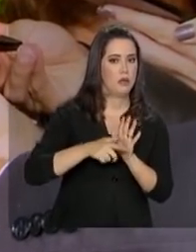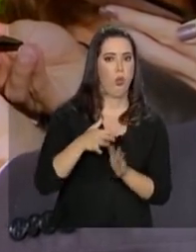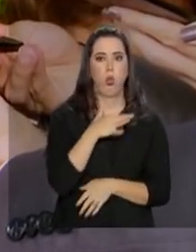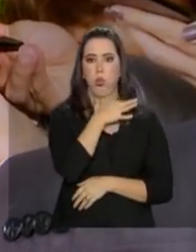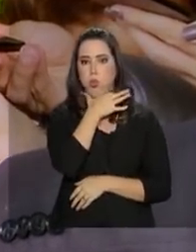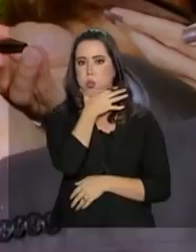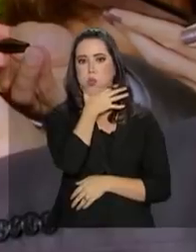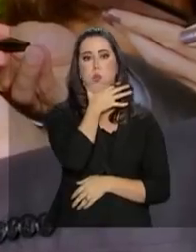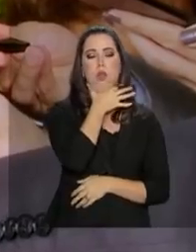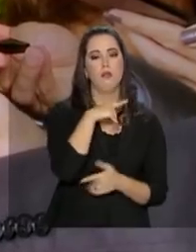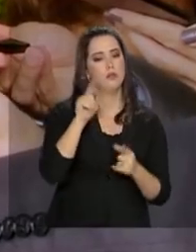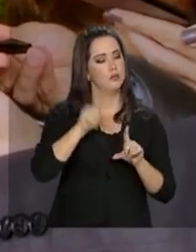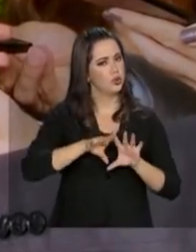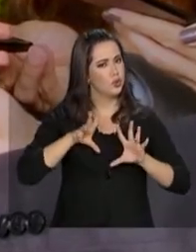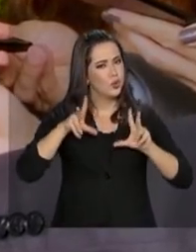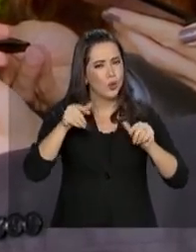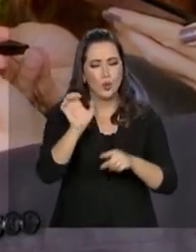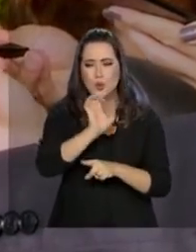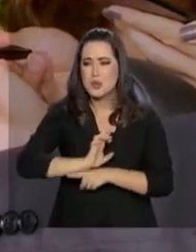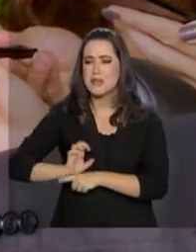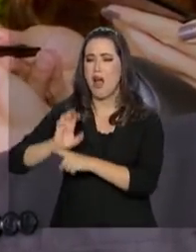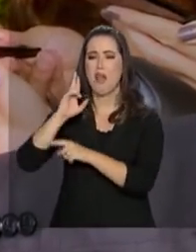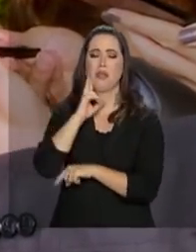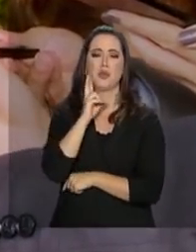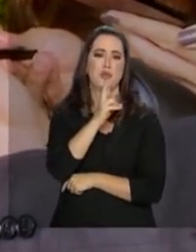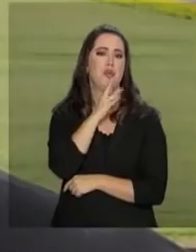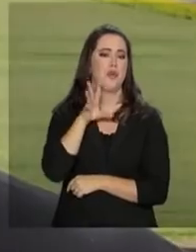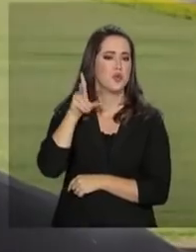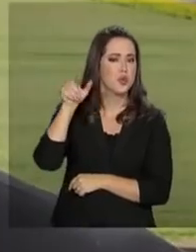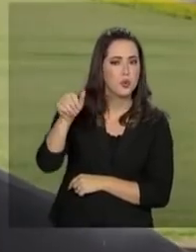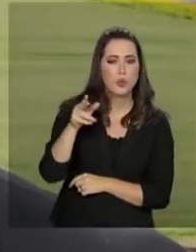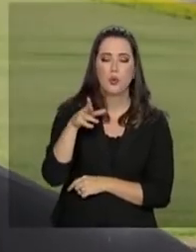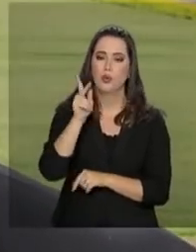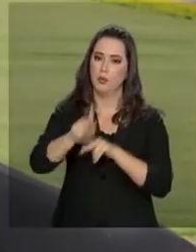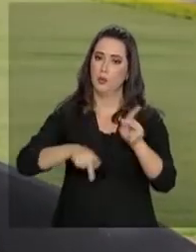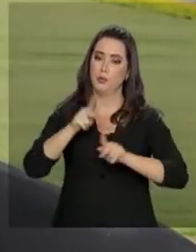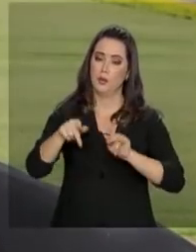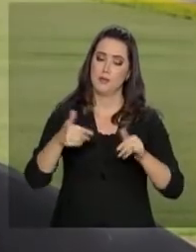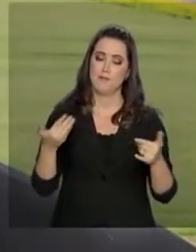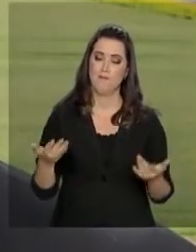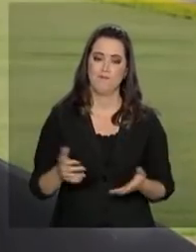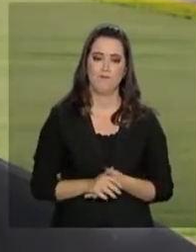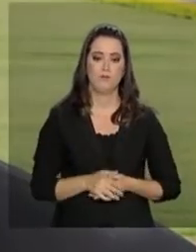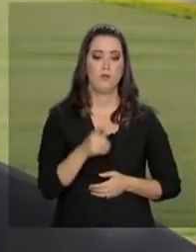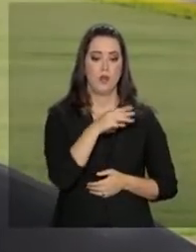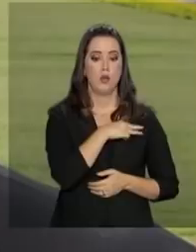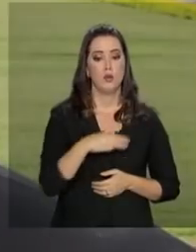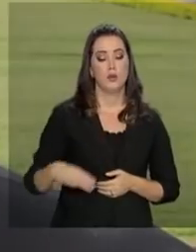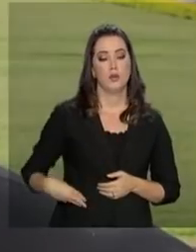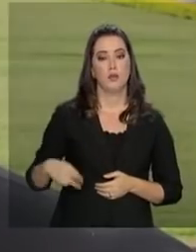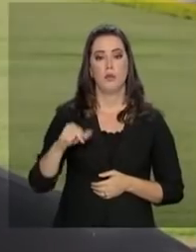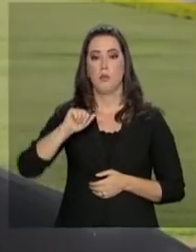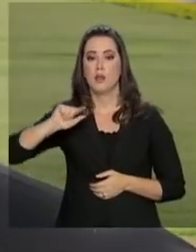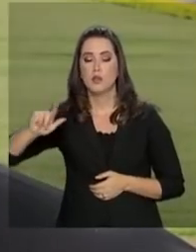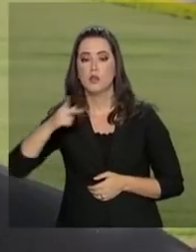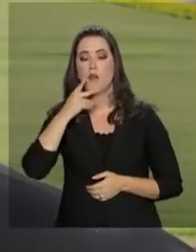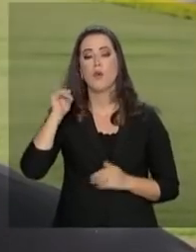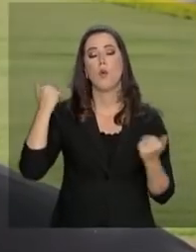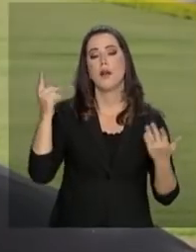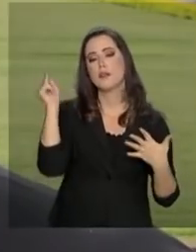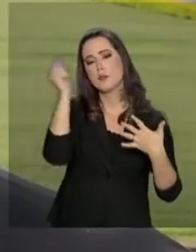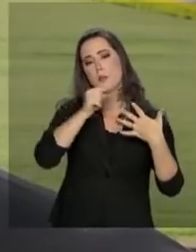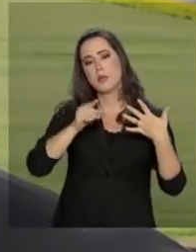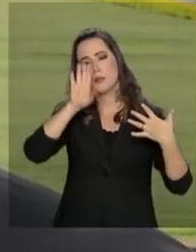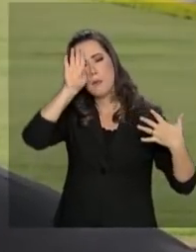financeiro do Estado, de toda uma população. Em conversa com a imprensa, o ministro Raul Jugman falou quais são as